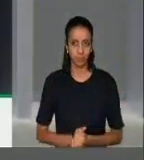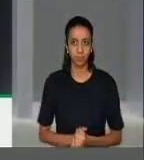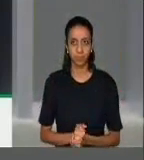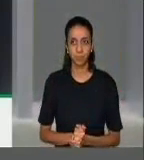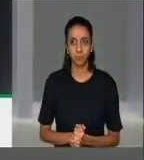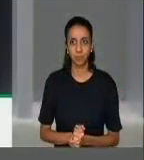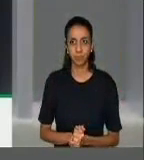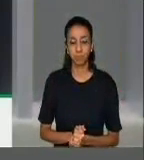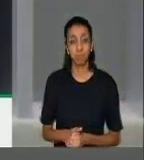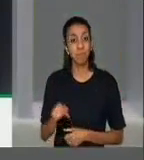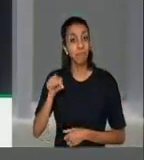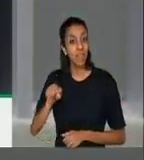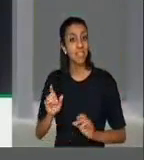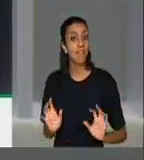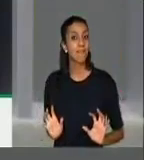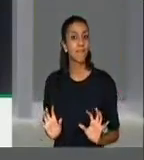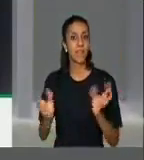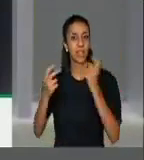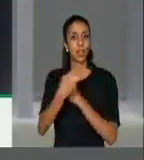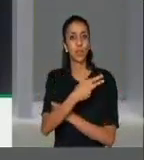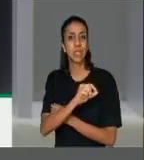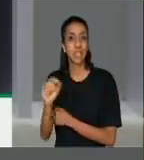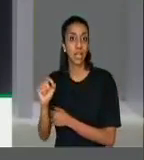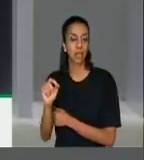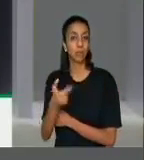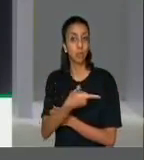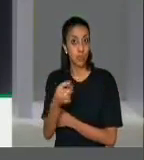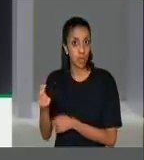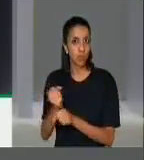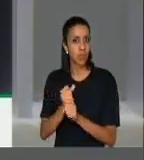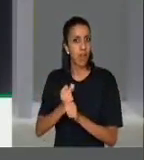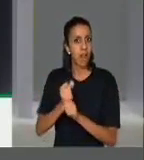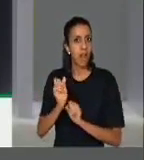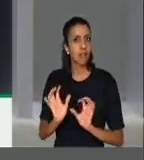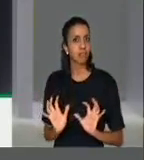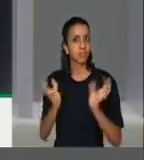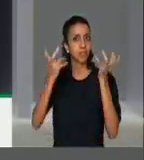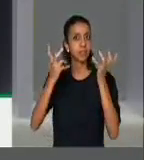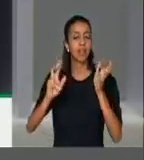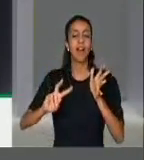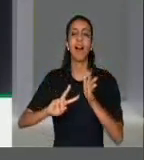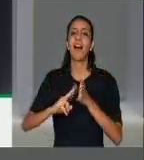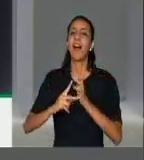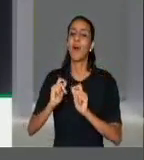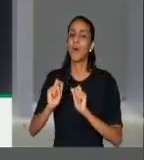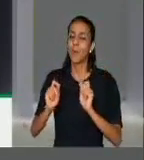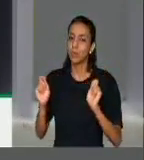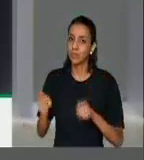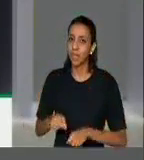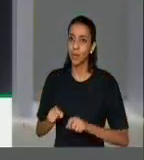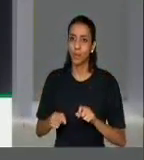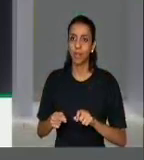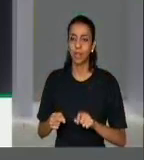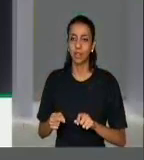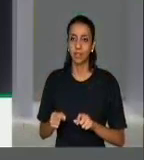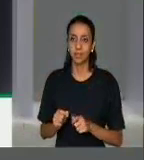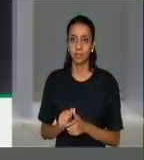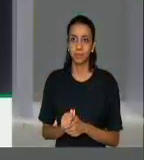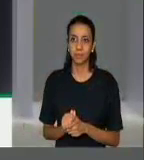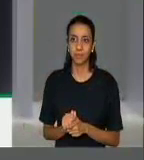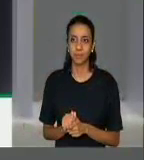do bicentenário de Bahá'u Lá certamente servirão de impulso adicional para o